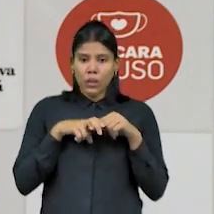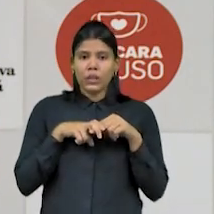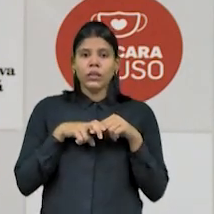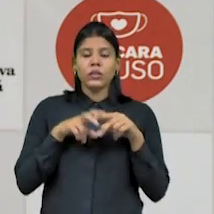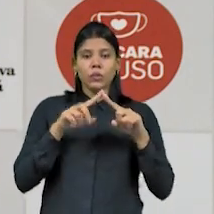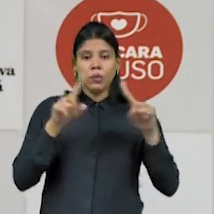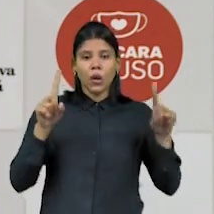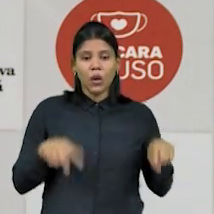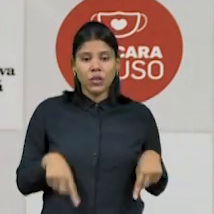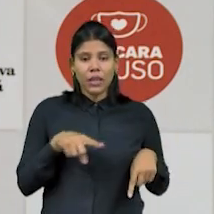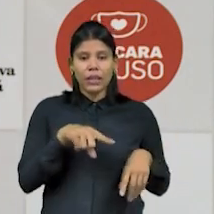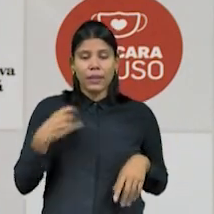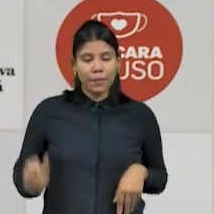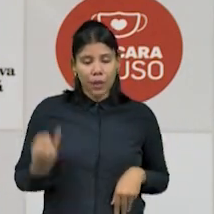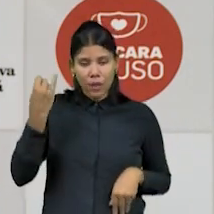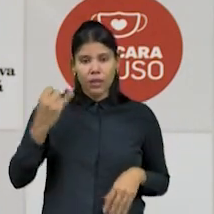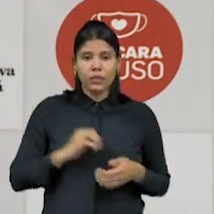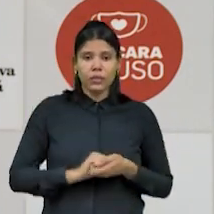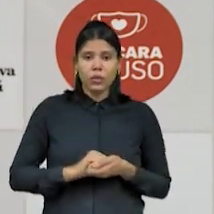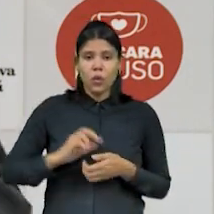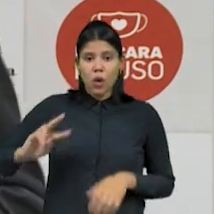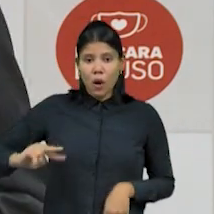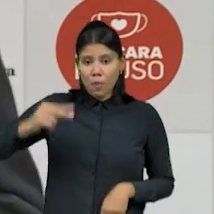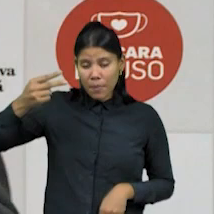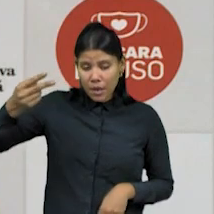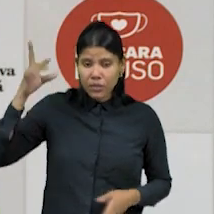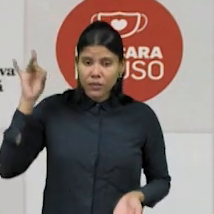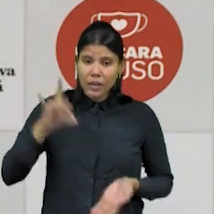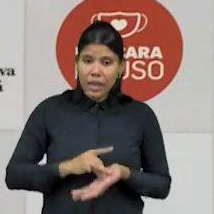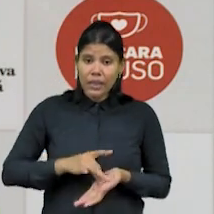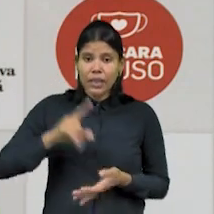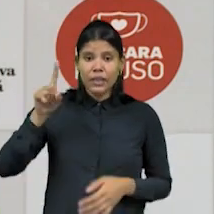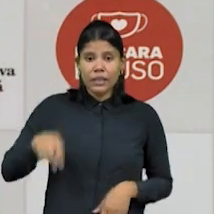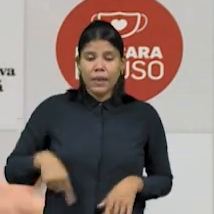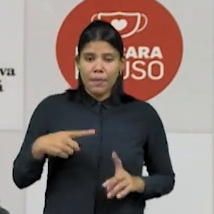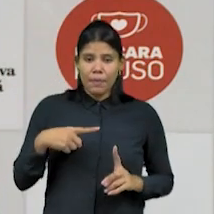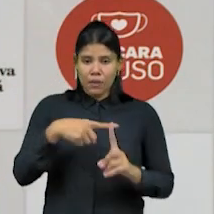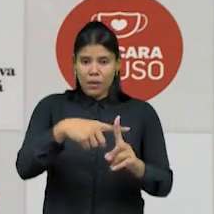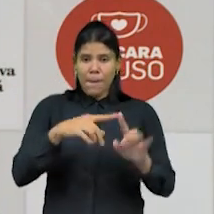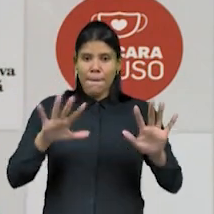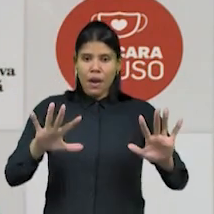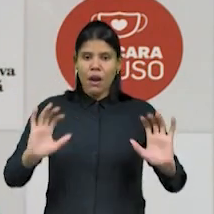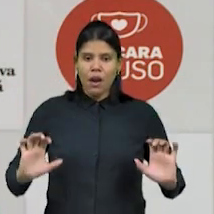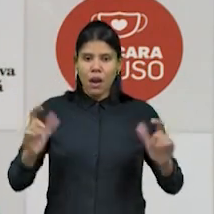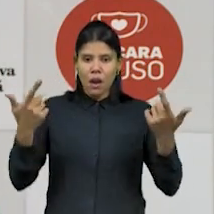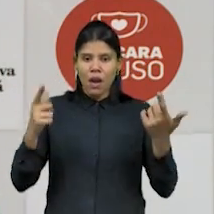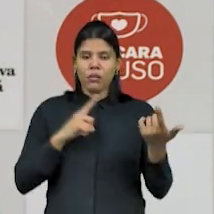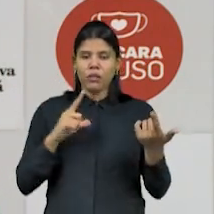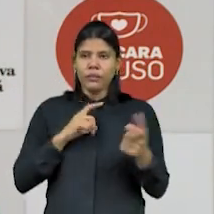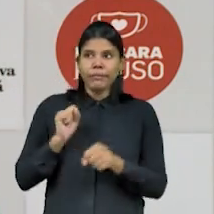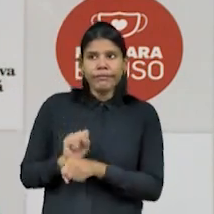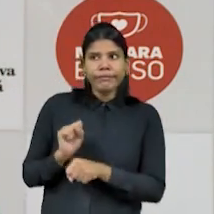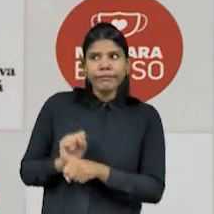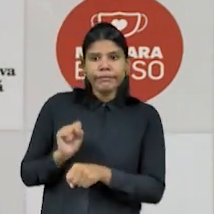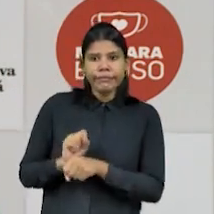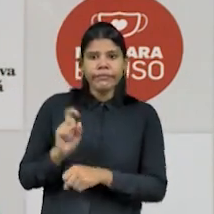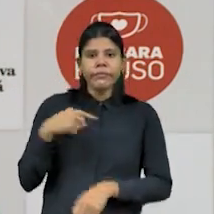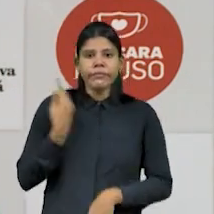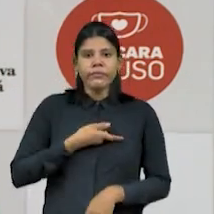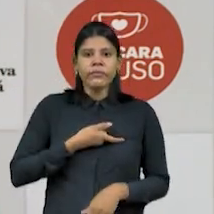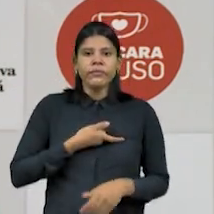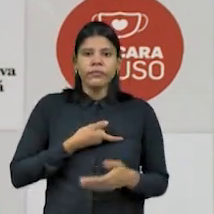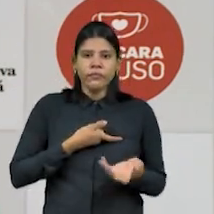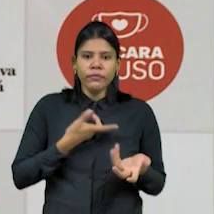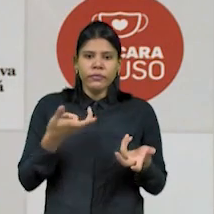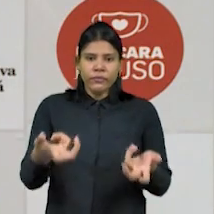mensagem muito importante. E o aumento, de fato, eu acho que ele é muito positivo. Agora, é claro que havia uma expectativa que vinha essa mensagem para a